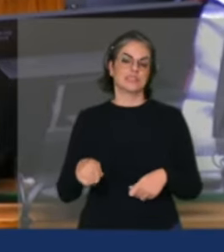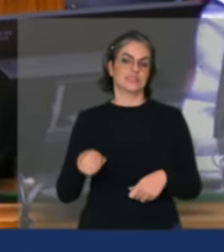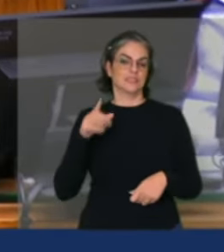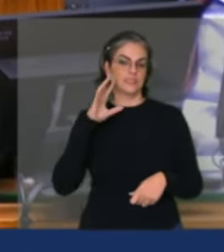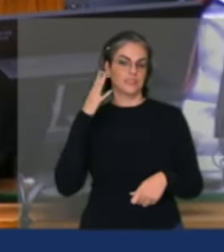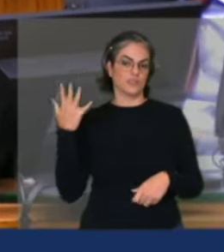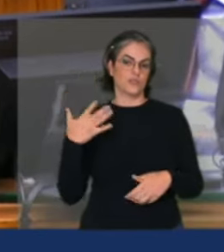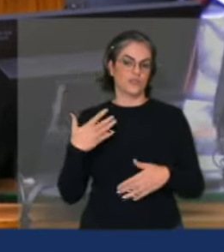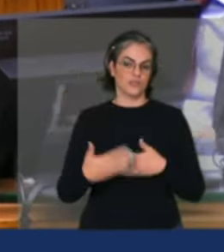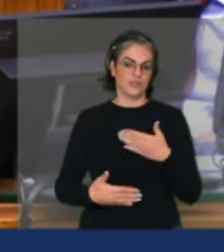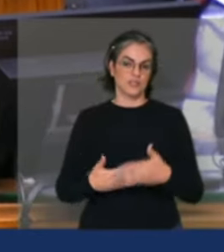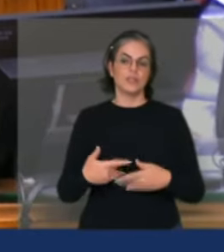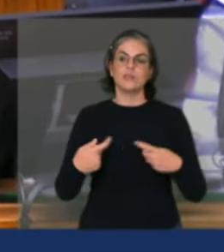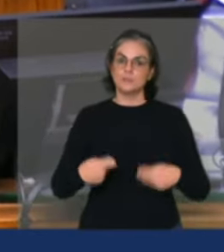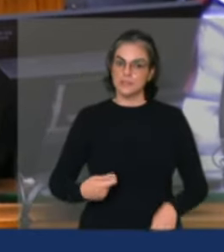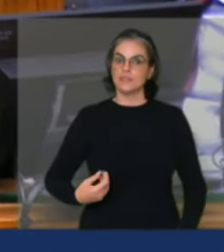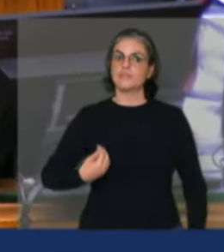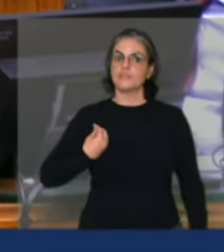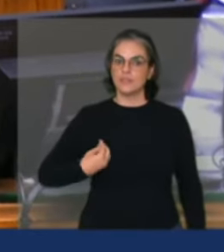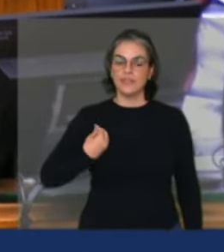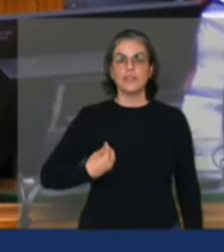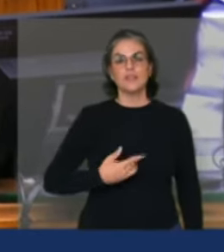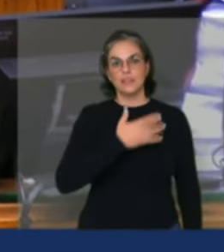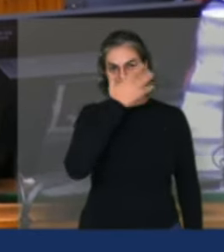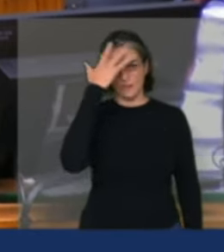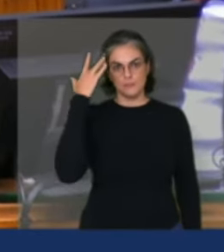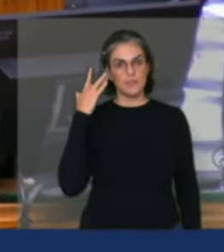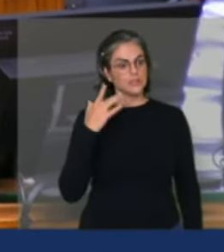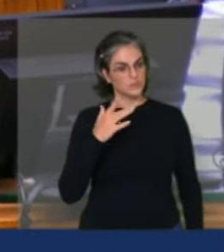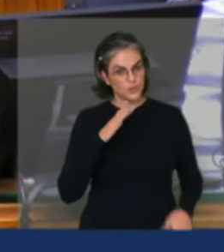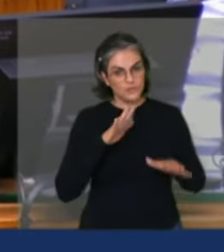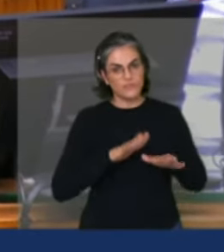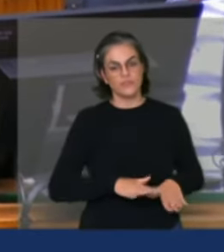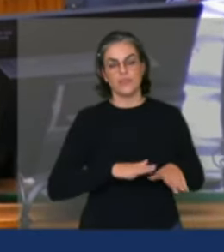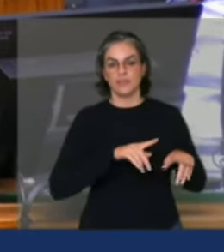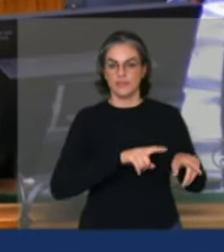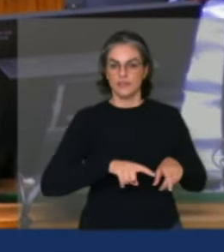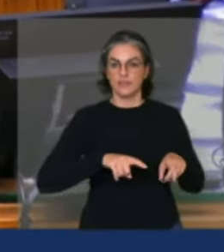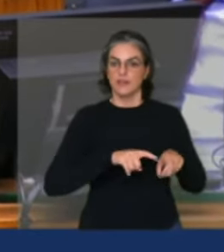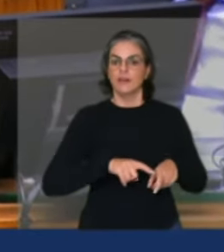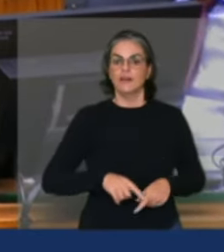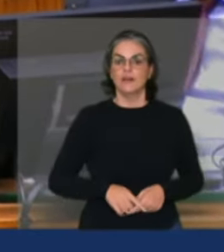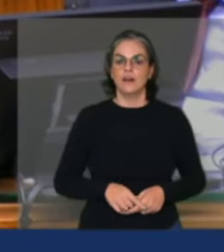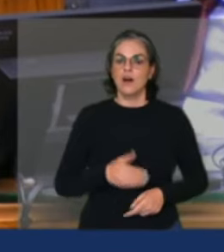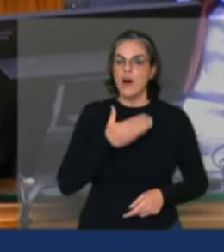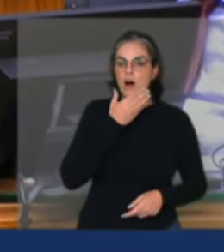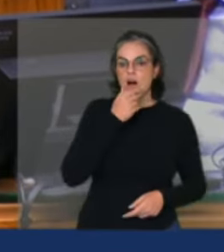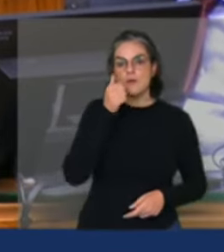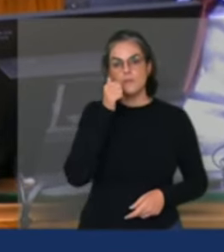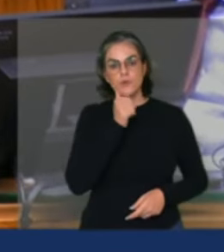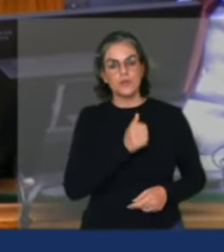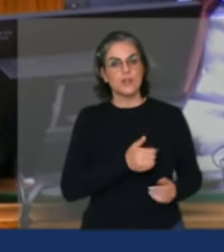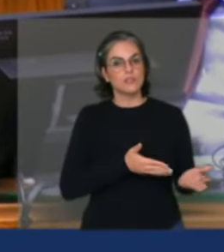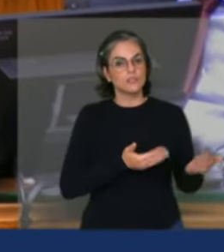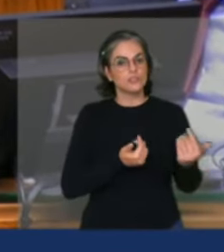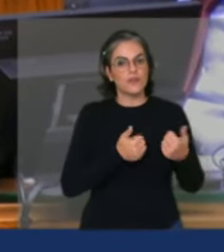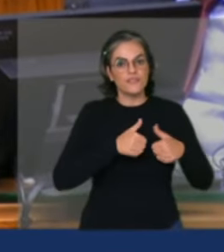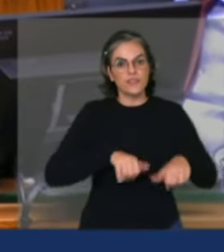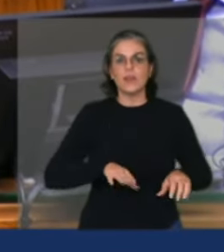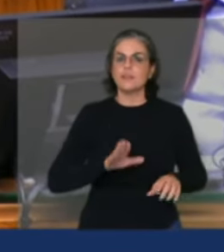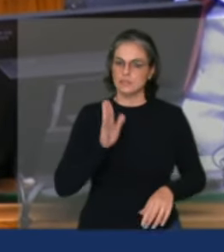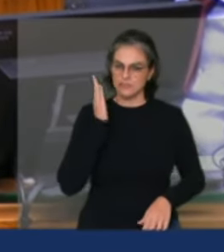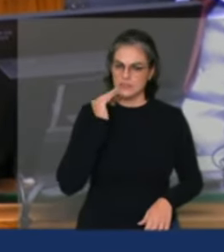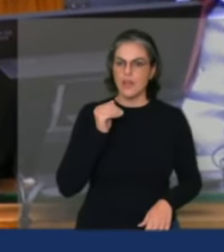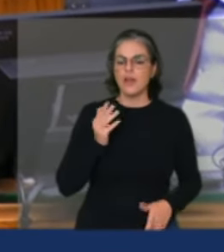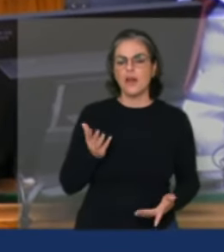campo com gente e sobretudo de valorizar os nossos jovens homens e mulheres prezada Érica Cocay que ainda